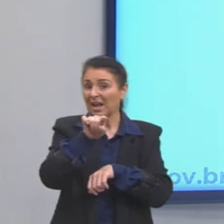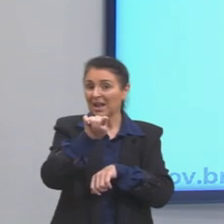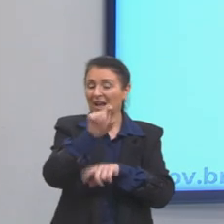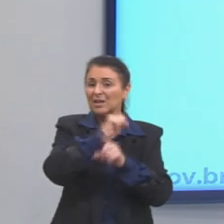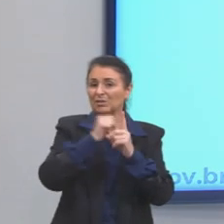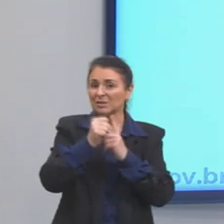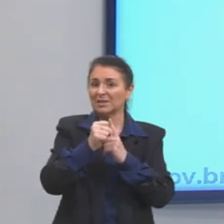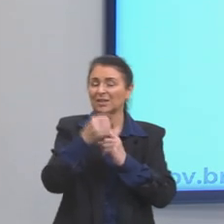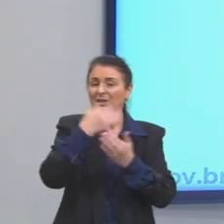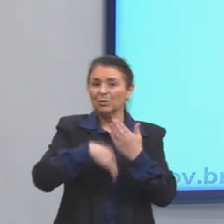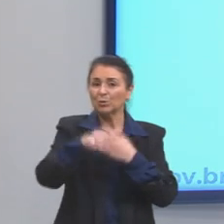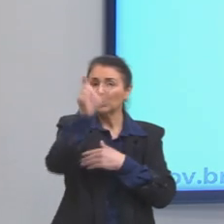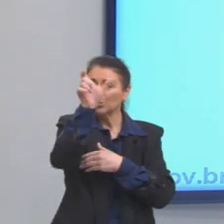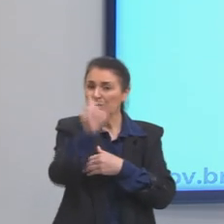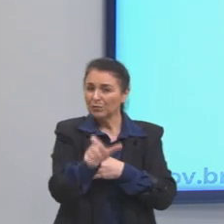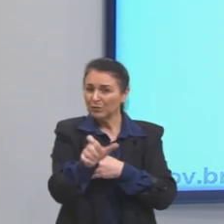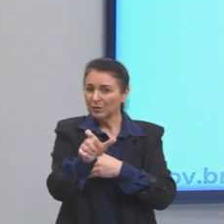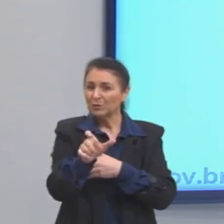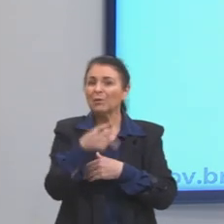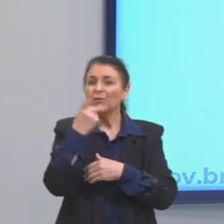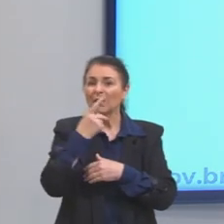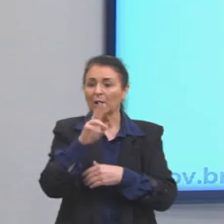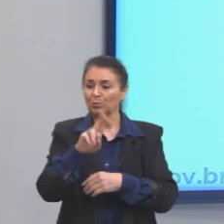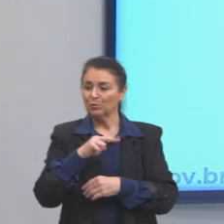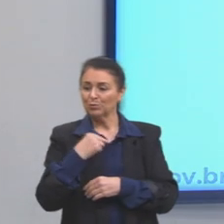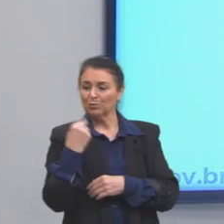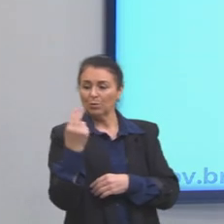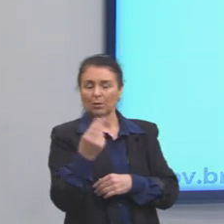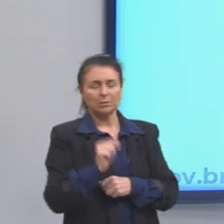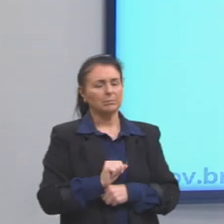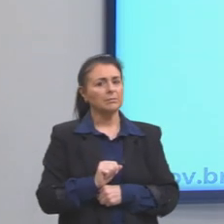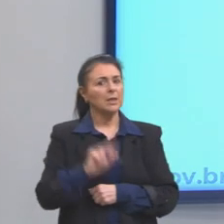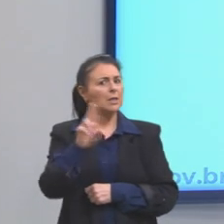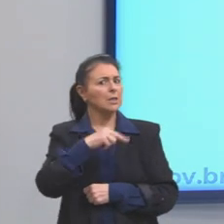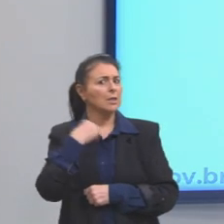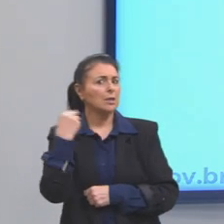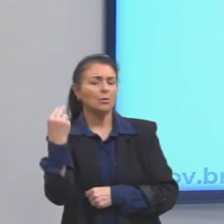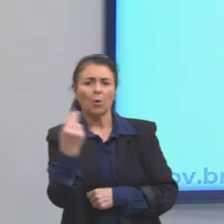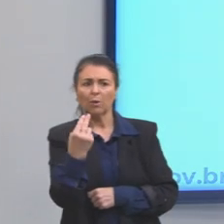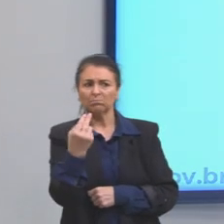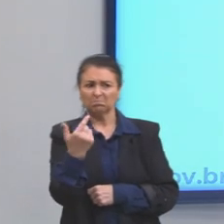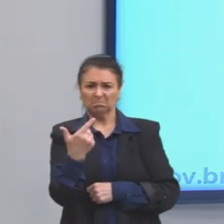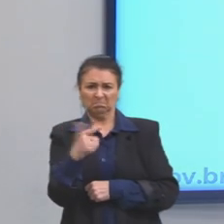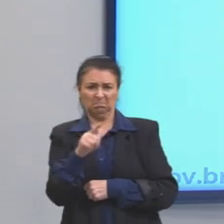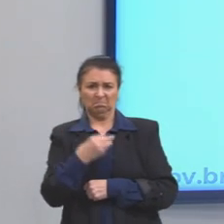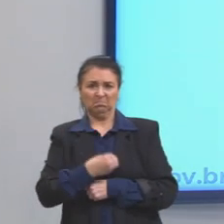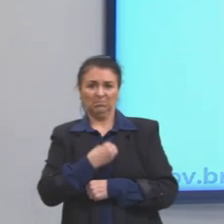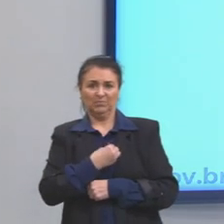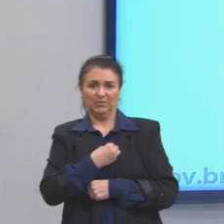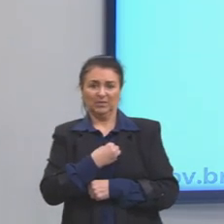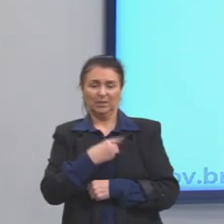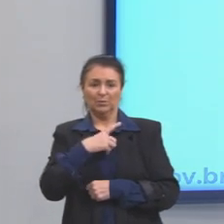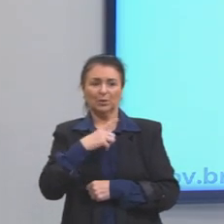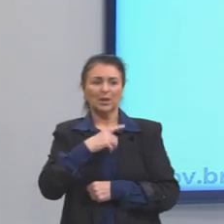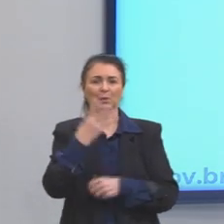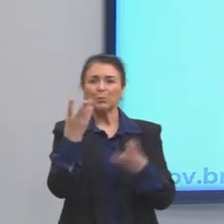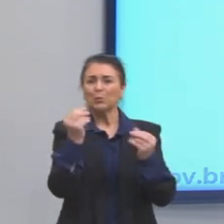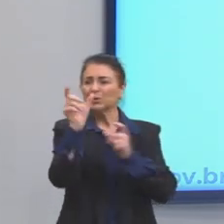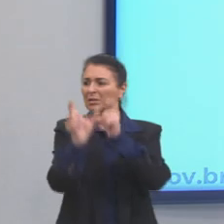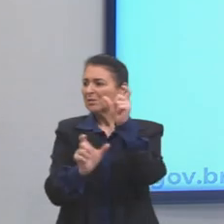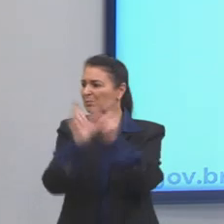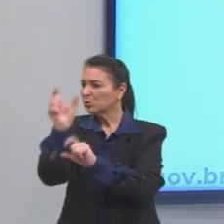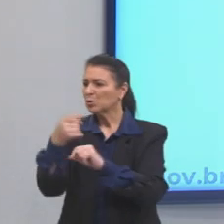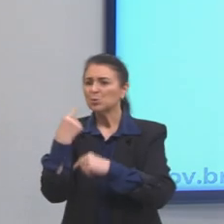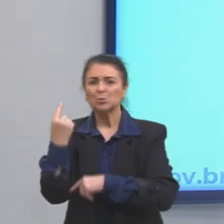indivíduo quer dizer quando diz nós. Mas esse nós não passa a existir, porque um grande número de pessoas isoladas,